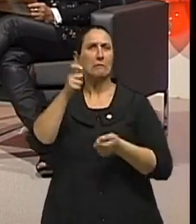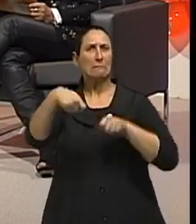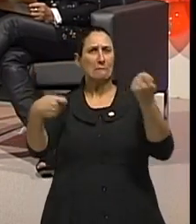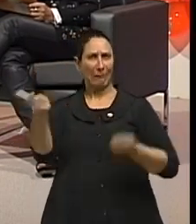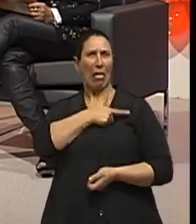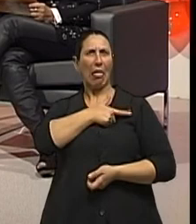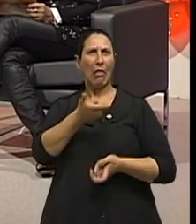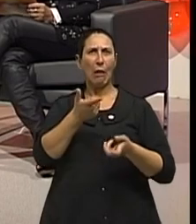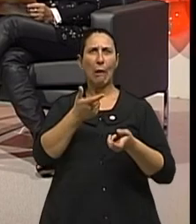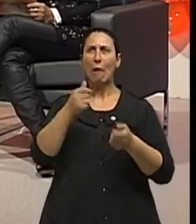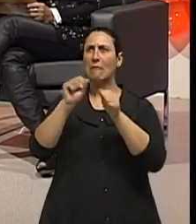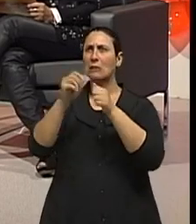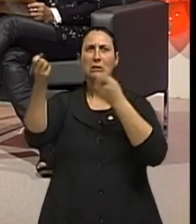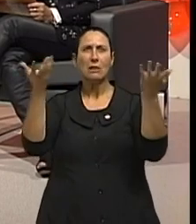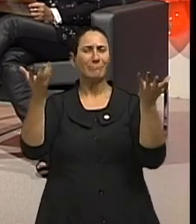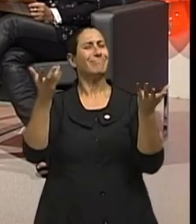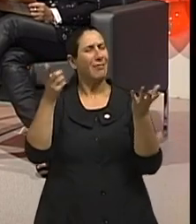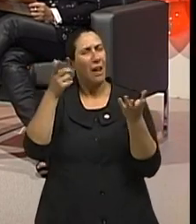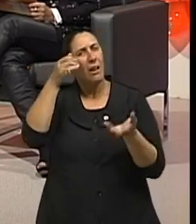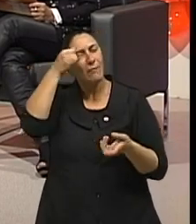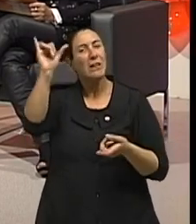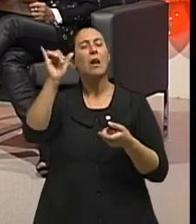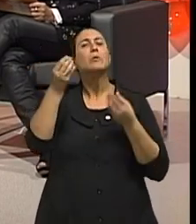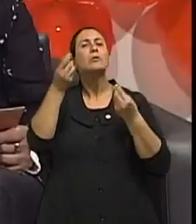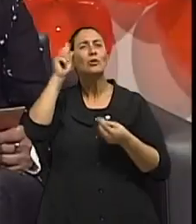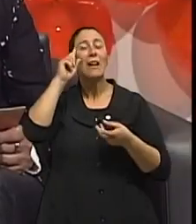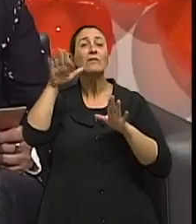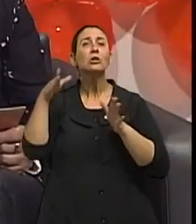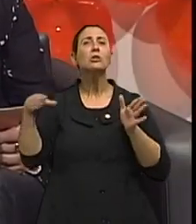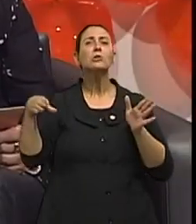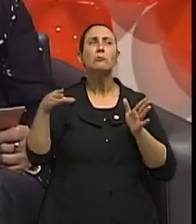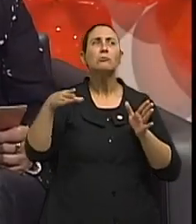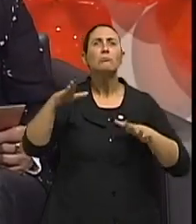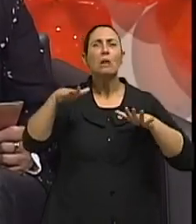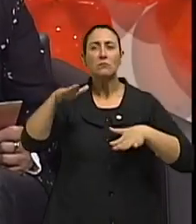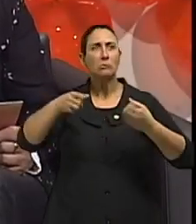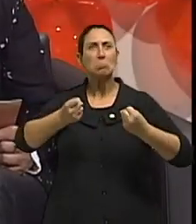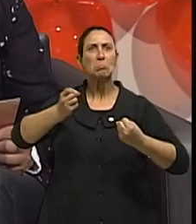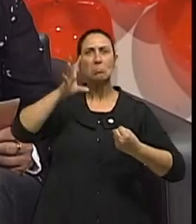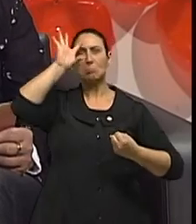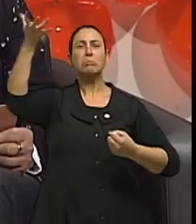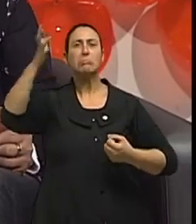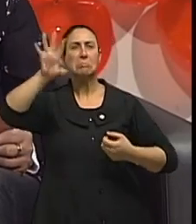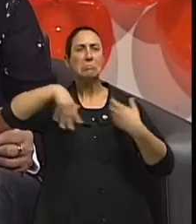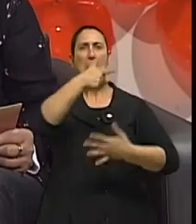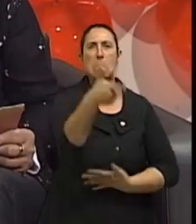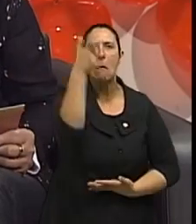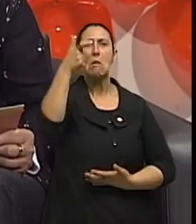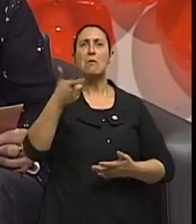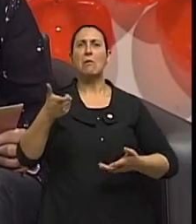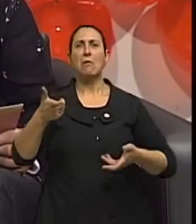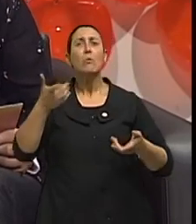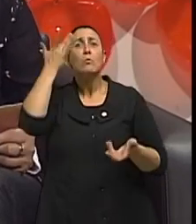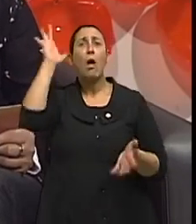costuma ver diariamente e muitas vezes chegando até as vias de fato e gente perdendo a vida. A gente não sabe quem é